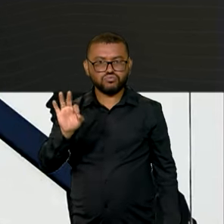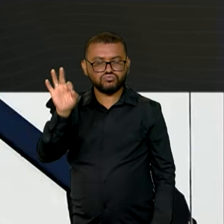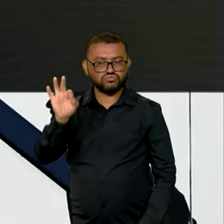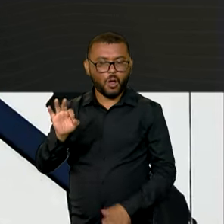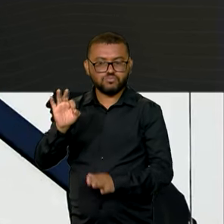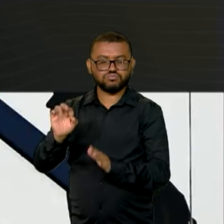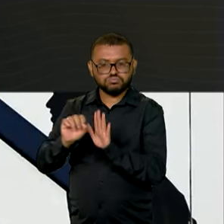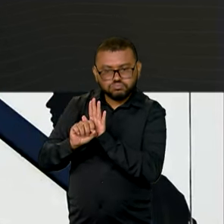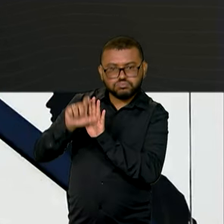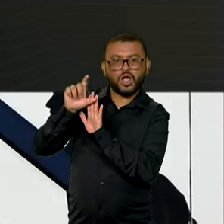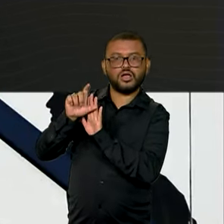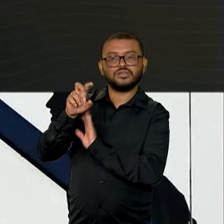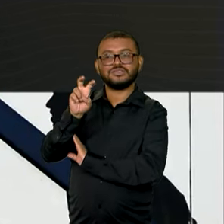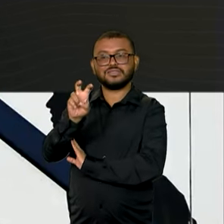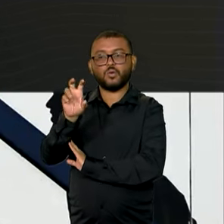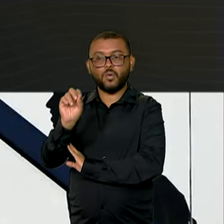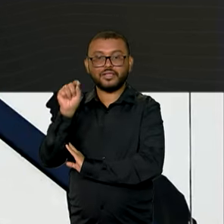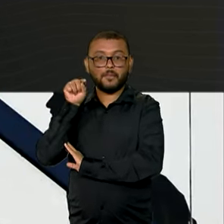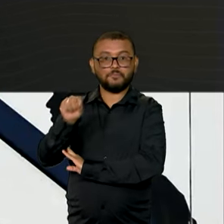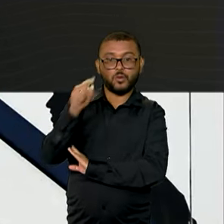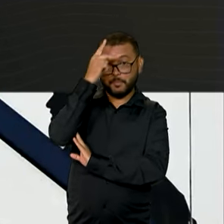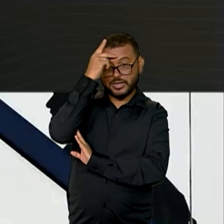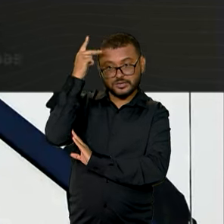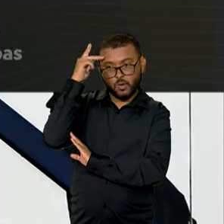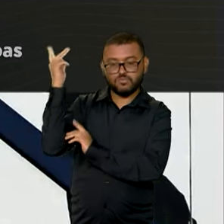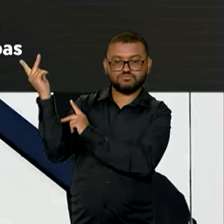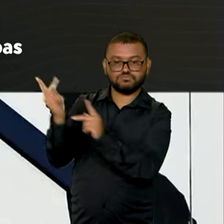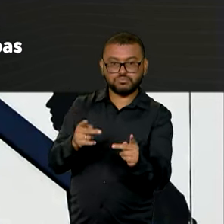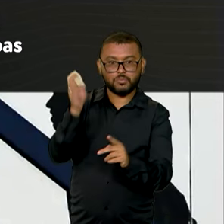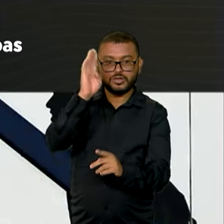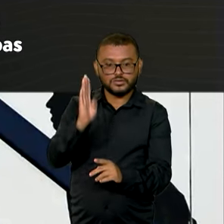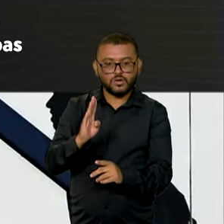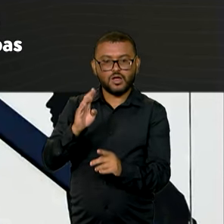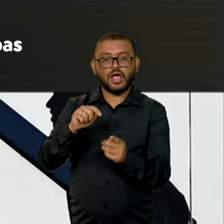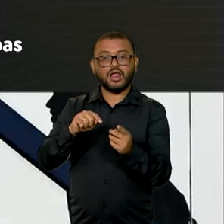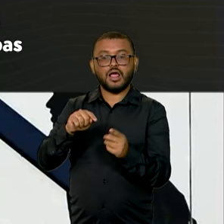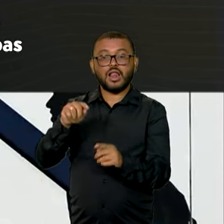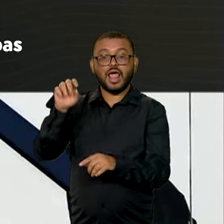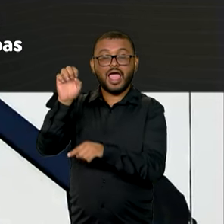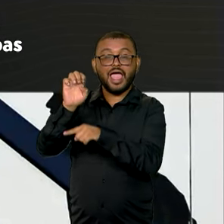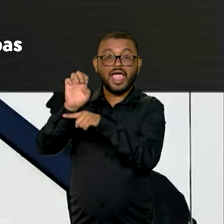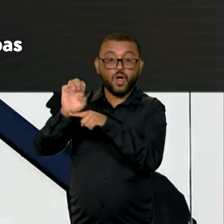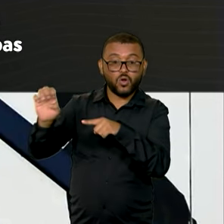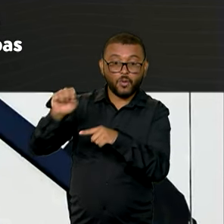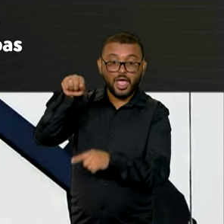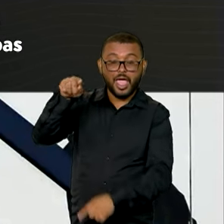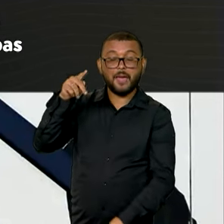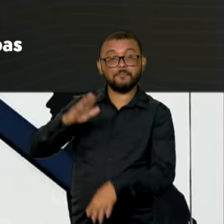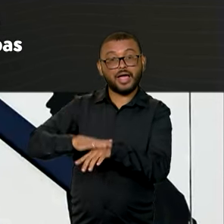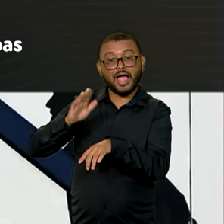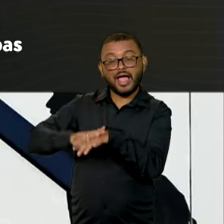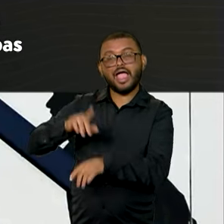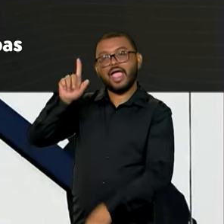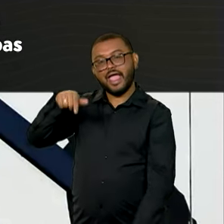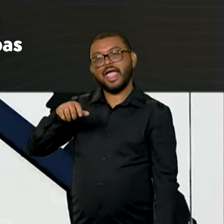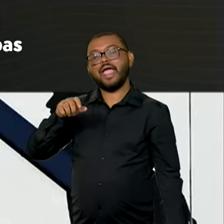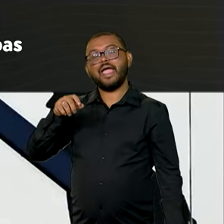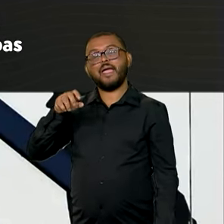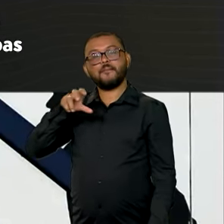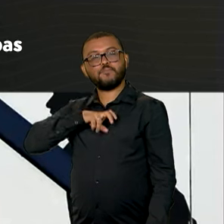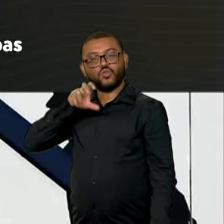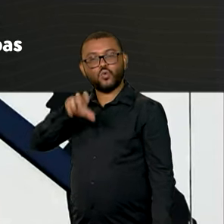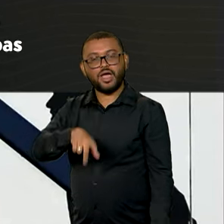com mais de 50 mil chegadas. Já na Europa, o maior crescimento foi de Portugal,